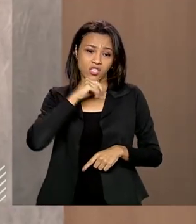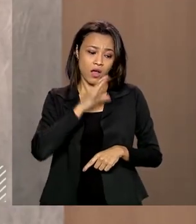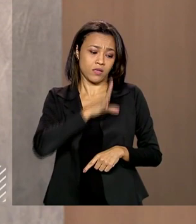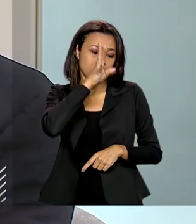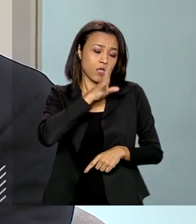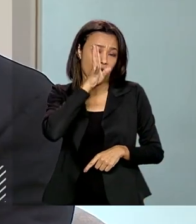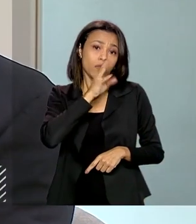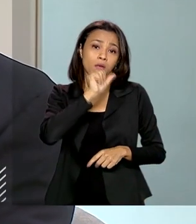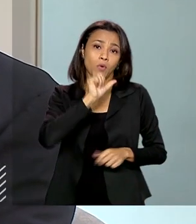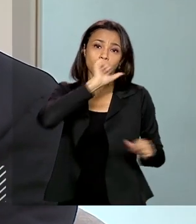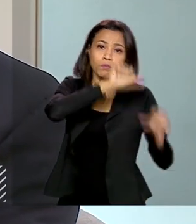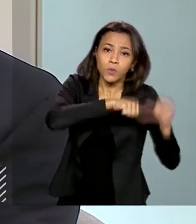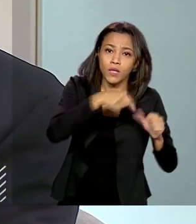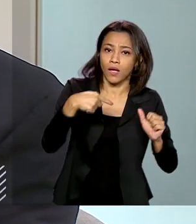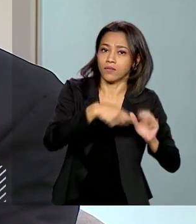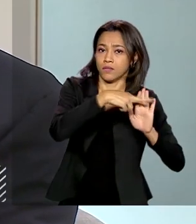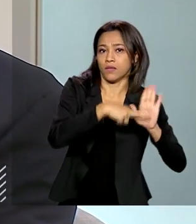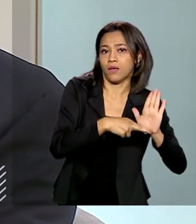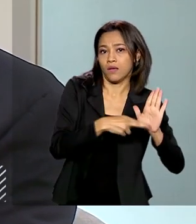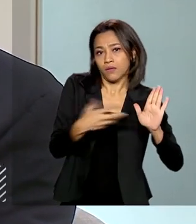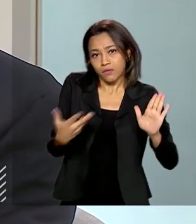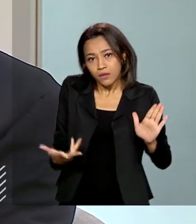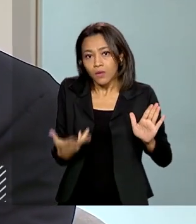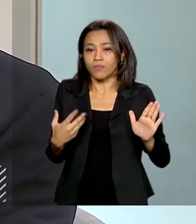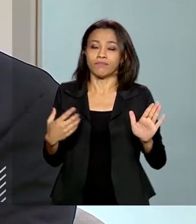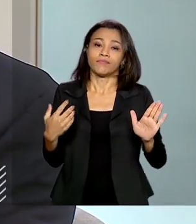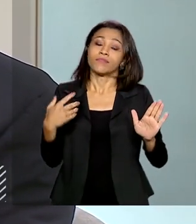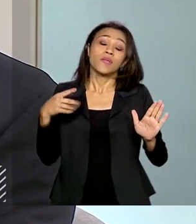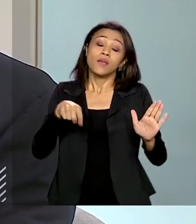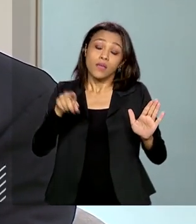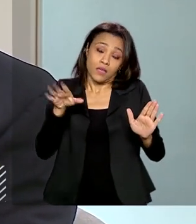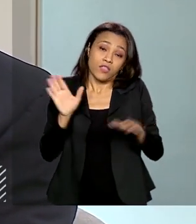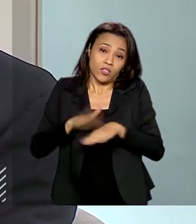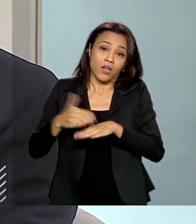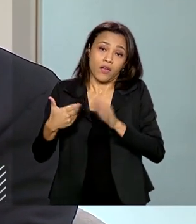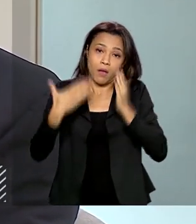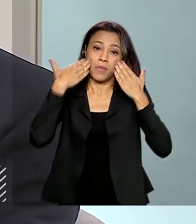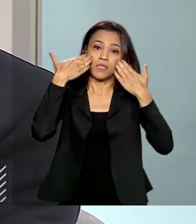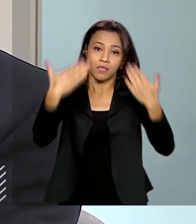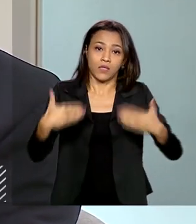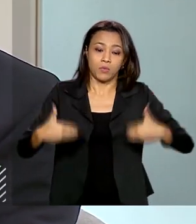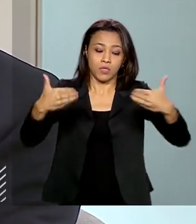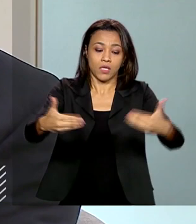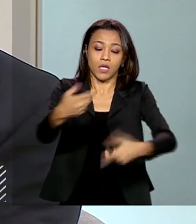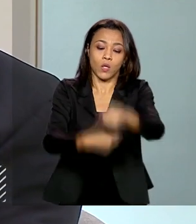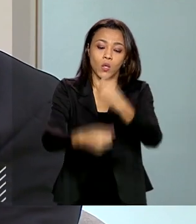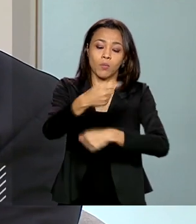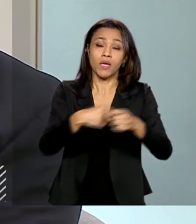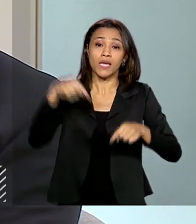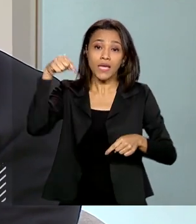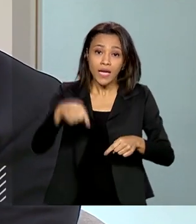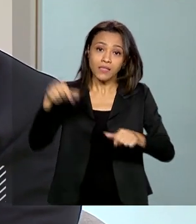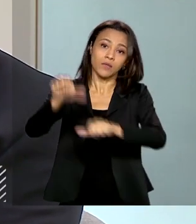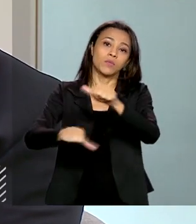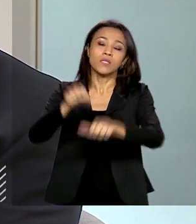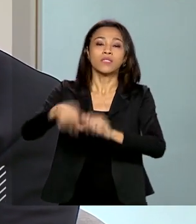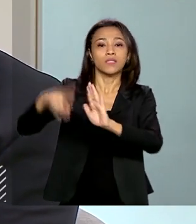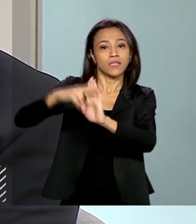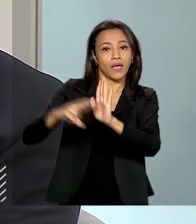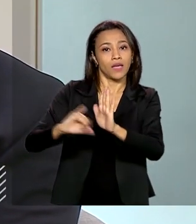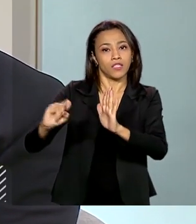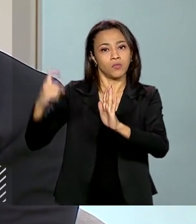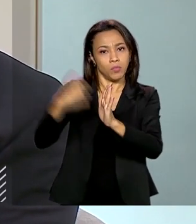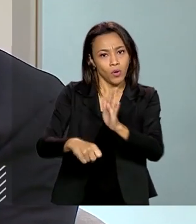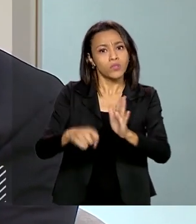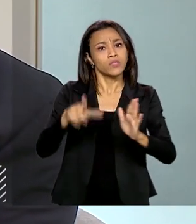acertada e muito inventiva. E aí, nada impede, como o próprio Ministério da Economia vem trazendo, de que essa reforma ela se agregue às outras